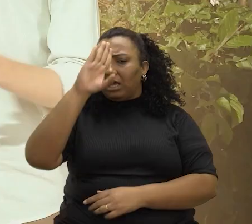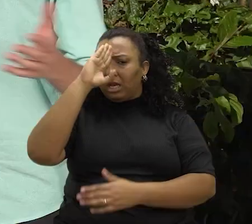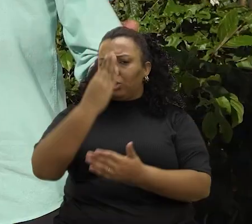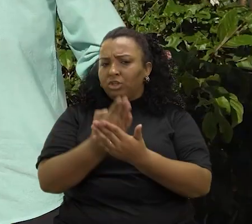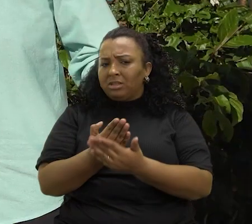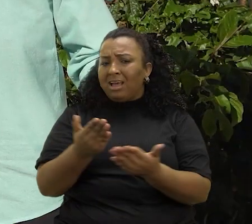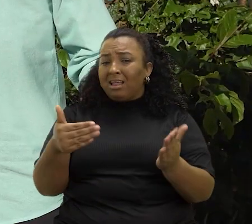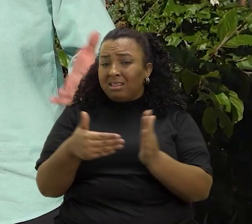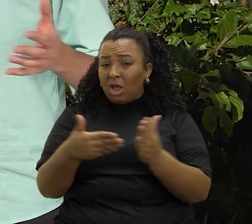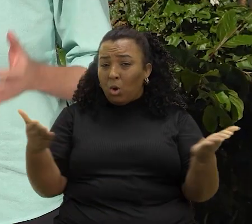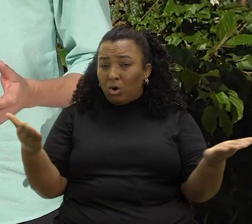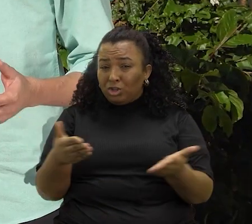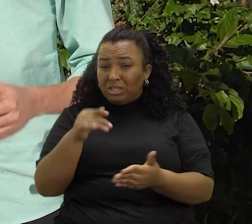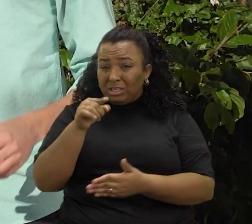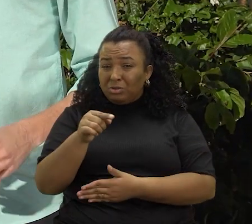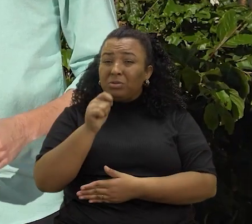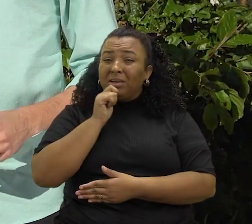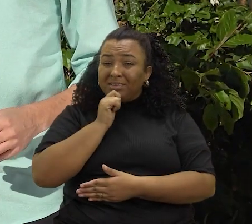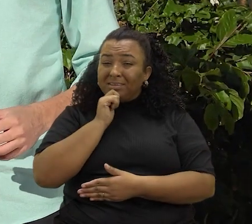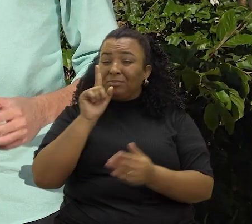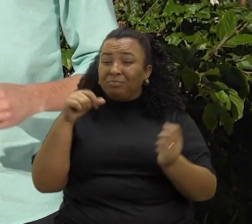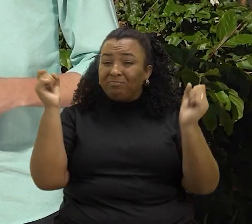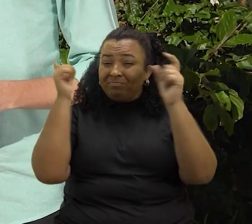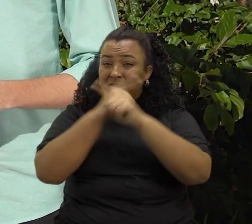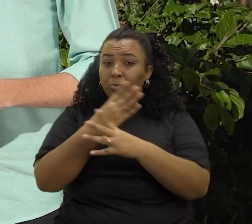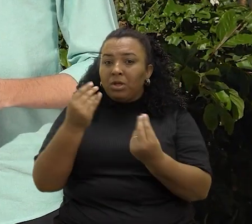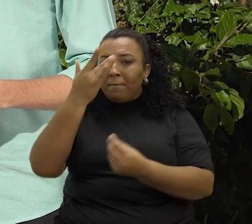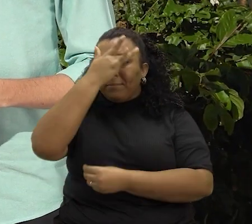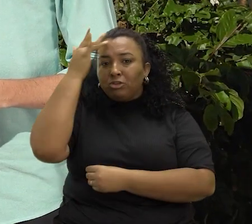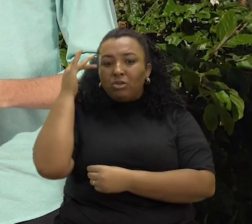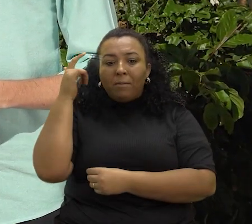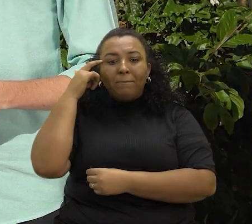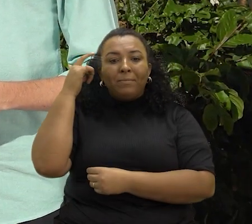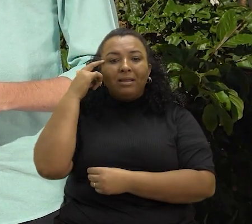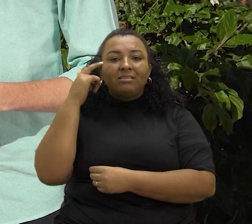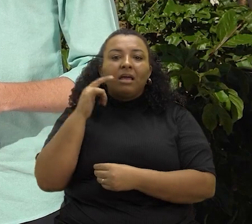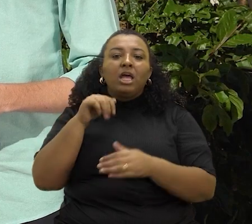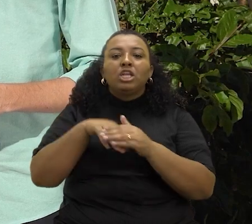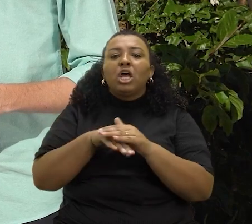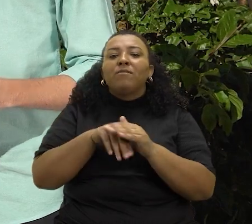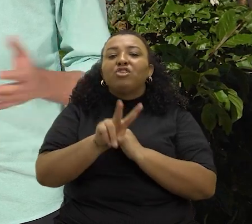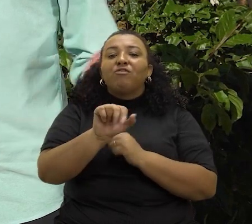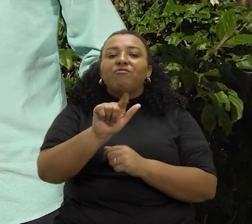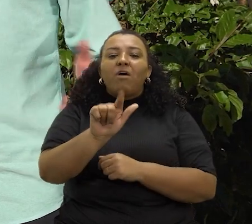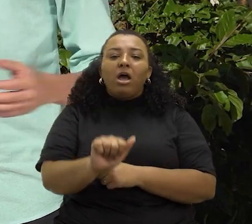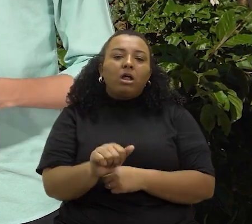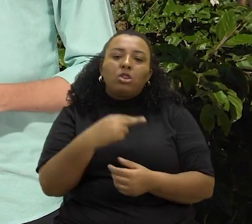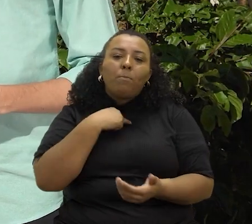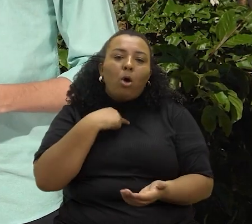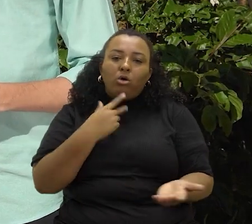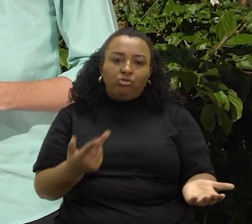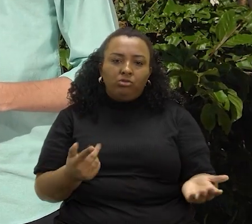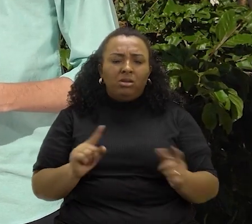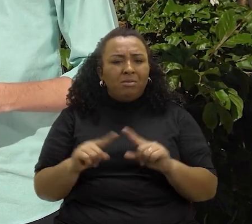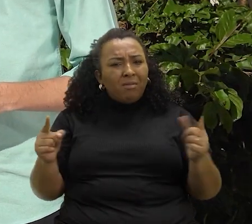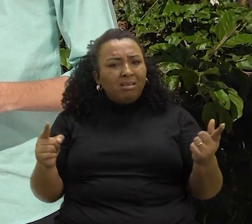Mas você acredita que ainda hoje essa questão ainda vem à tona? Muitos acham que a reserva de vagas nem deveria existir. Pois é, e tem outro